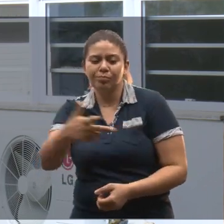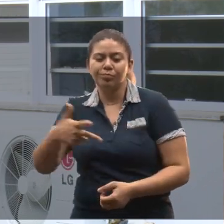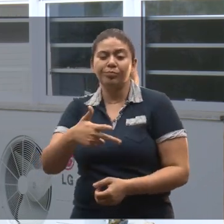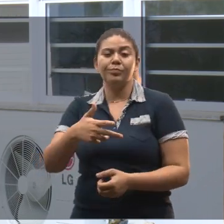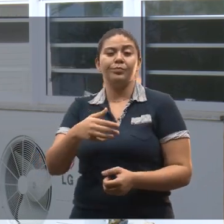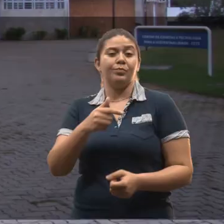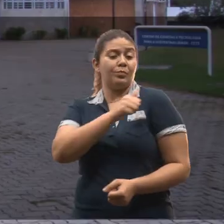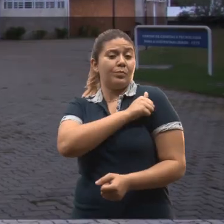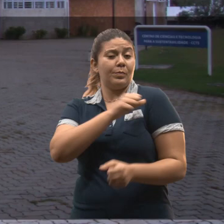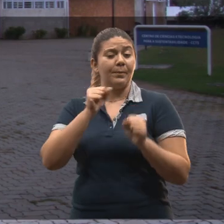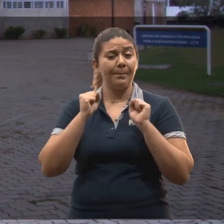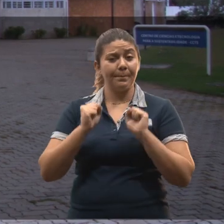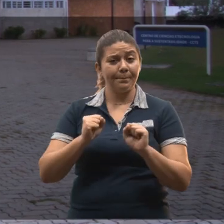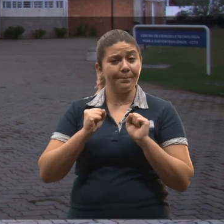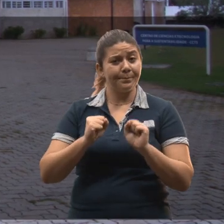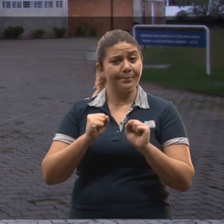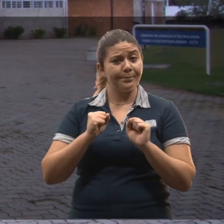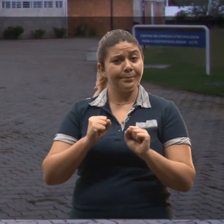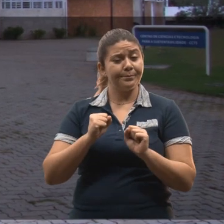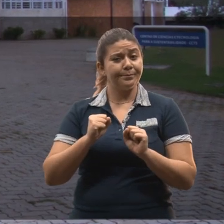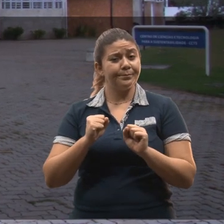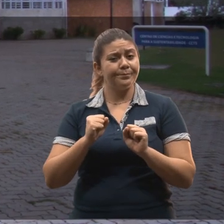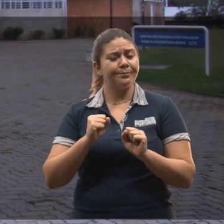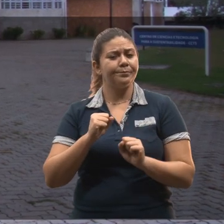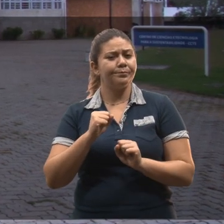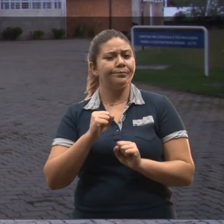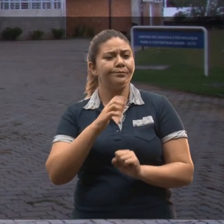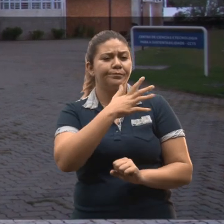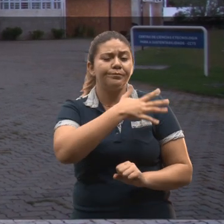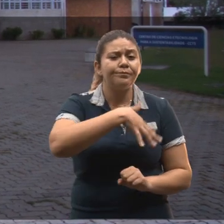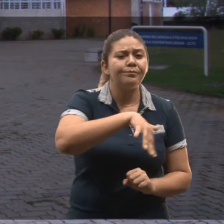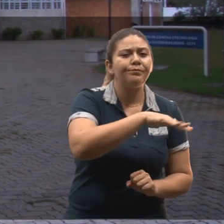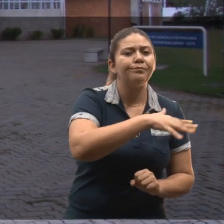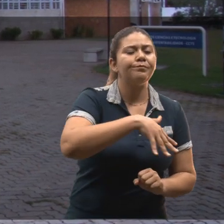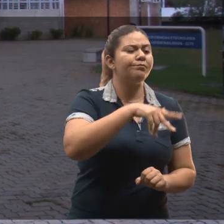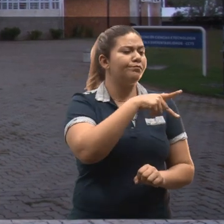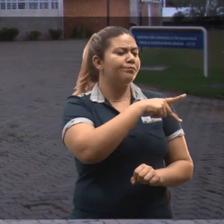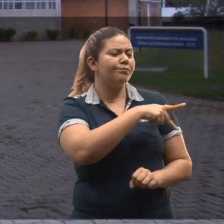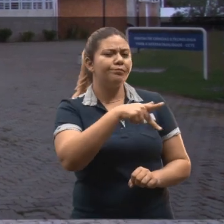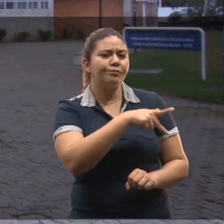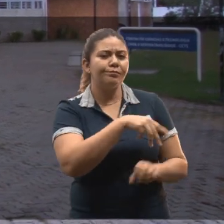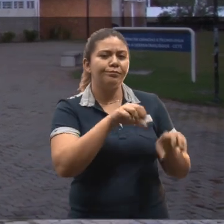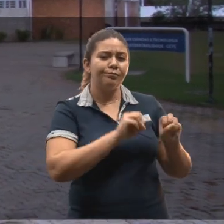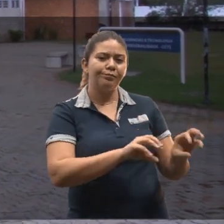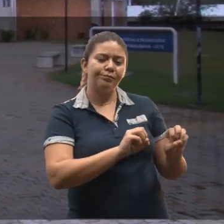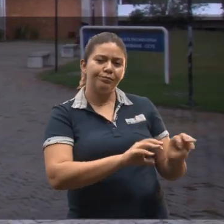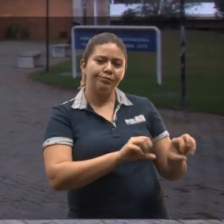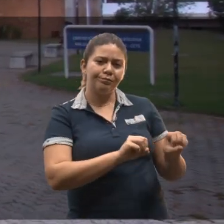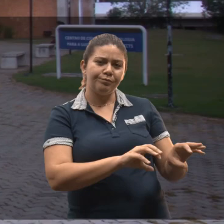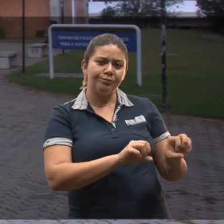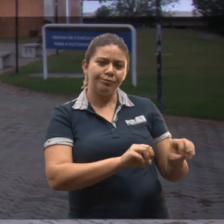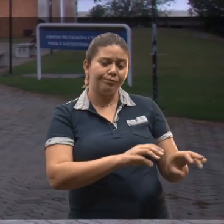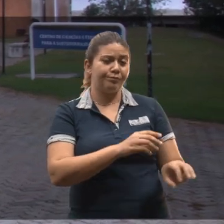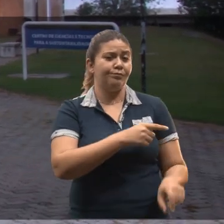pode, tanto ir pensando já na parte das aulas, de ser um professor dentro da área